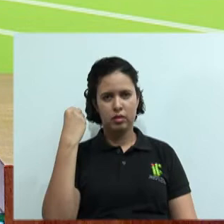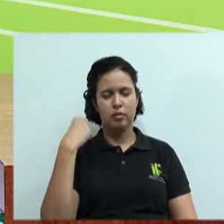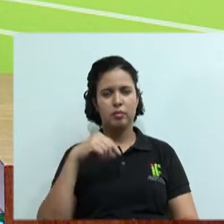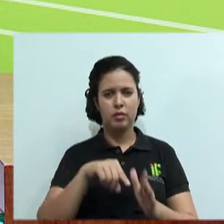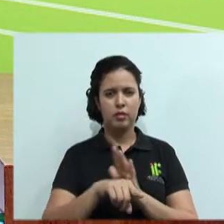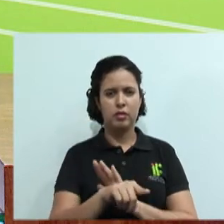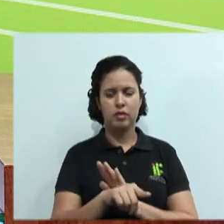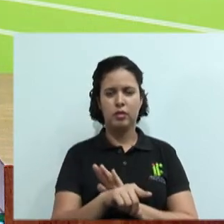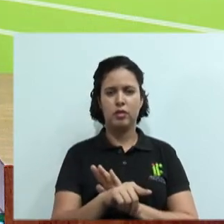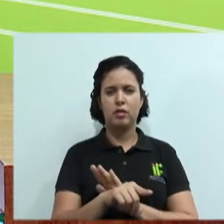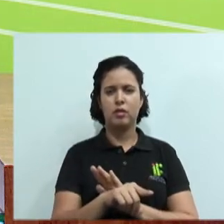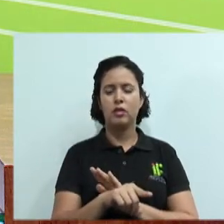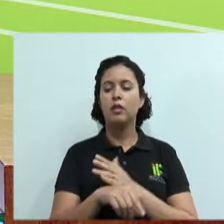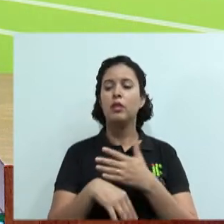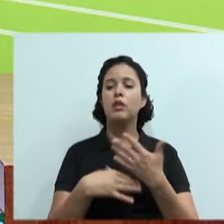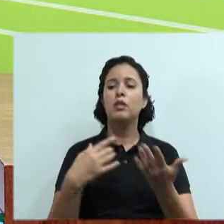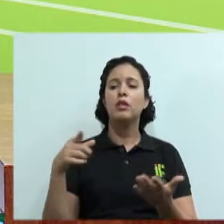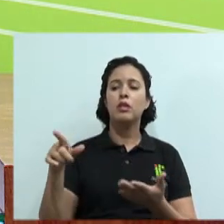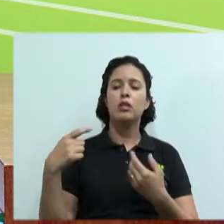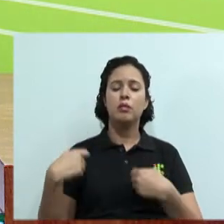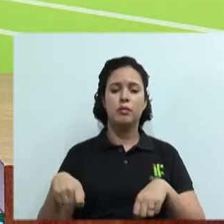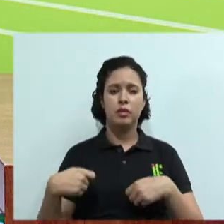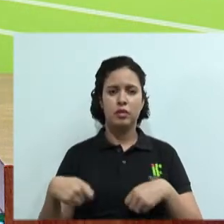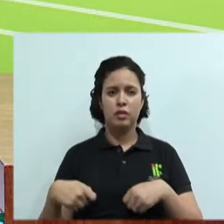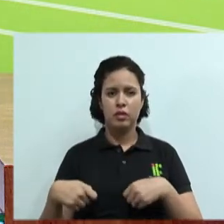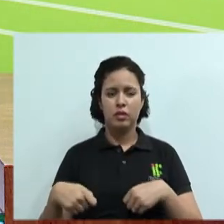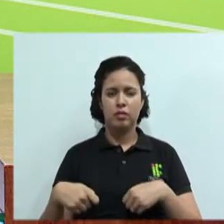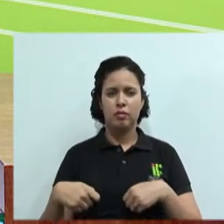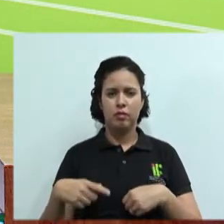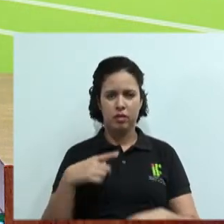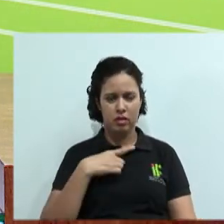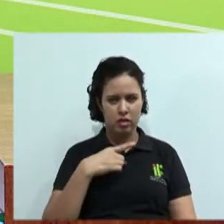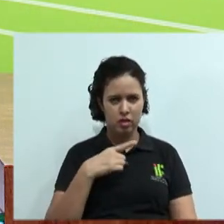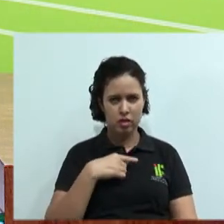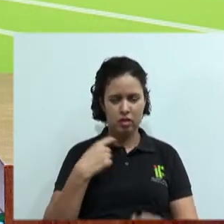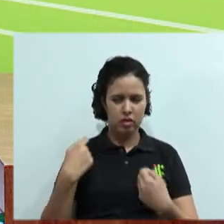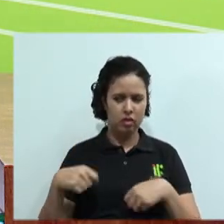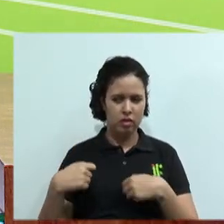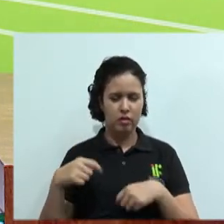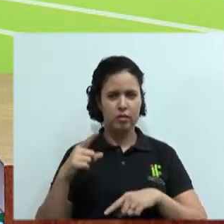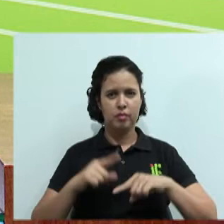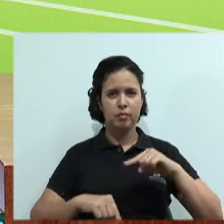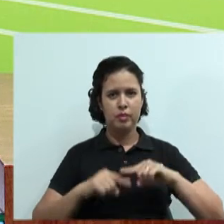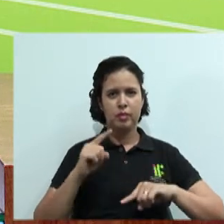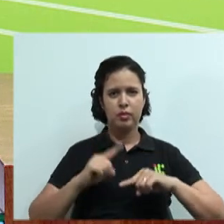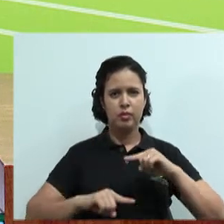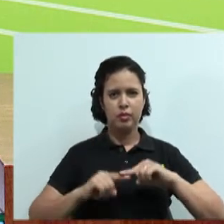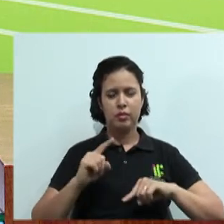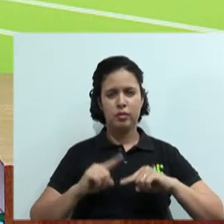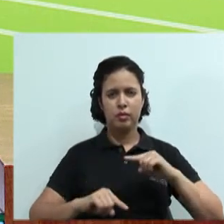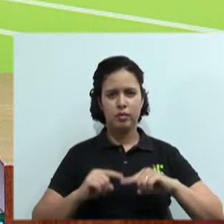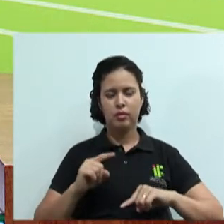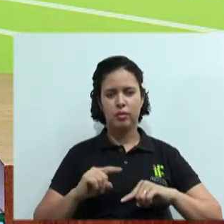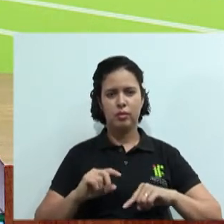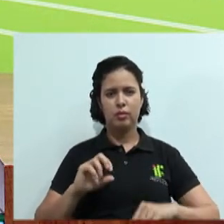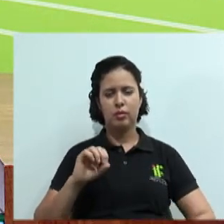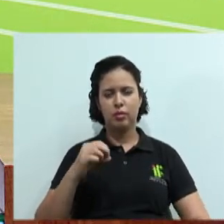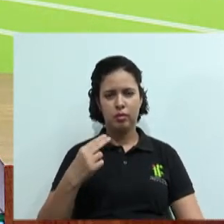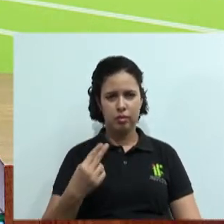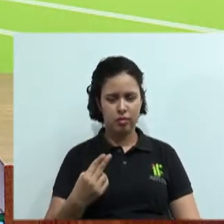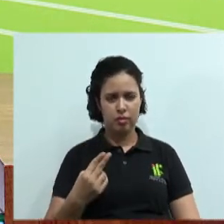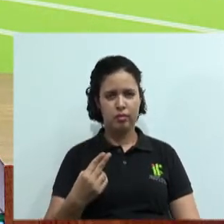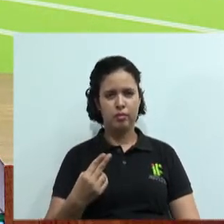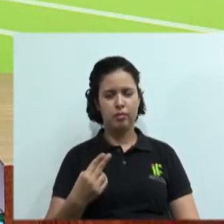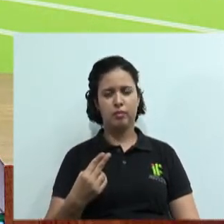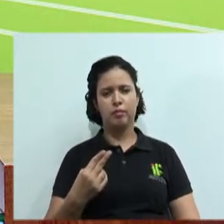cliente qual é a necessidade dele. Será que ele tem necessidade naquele produto ou serviço? É por isso que